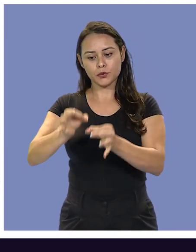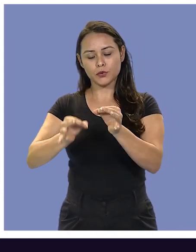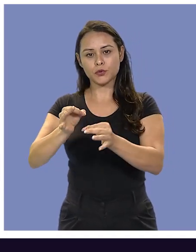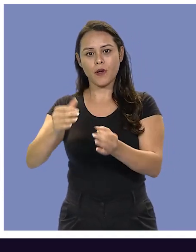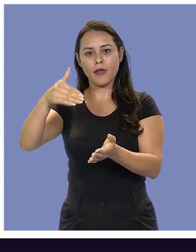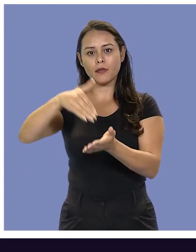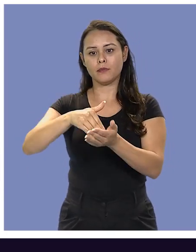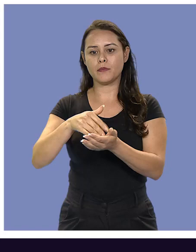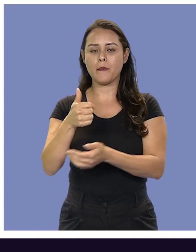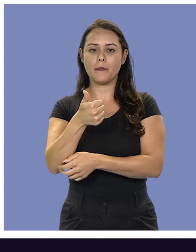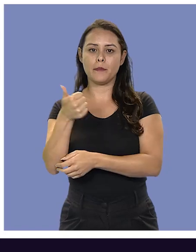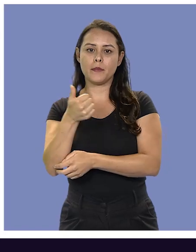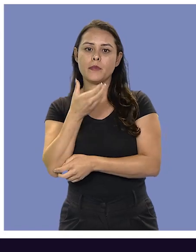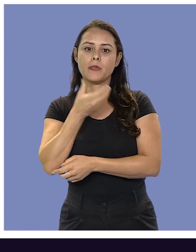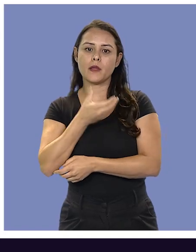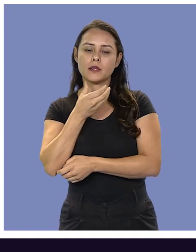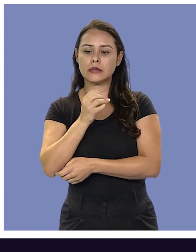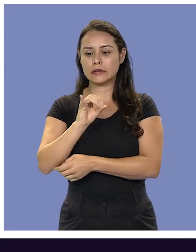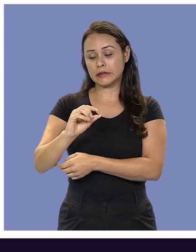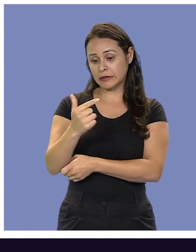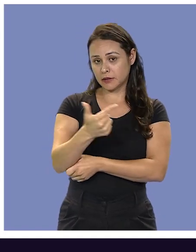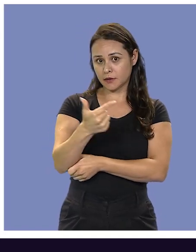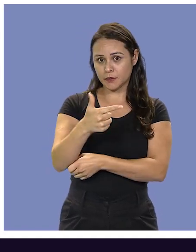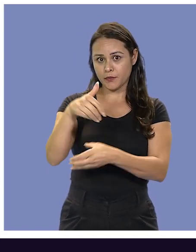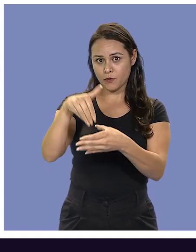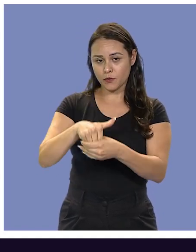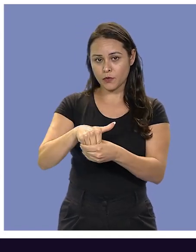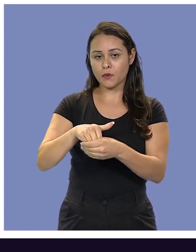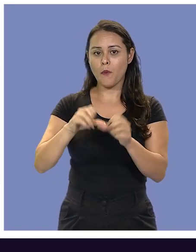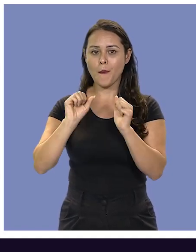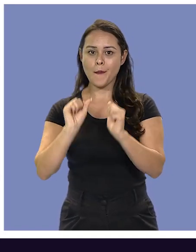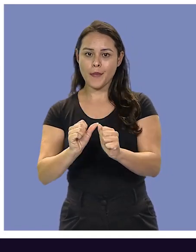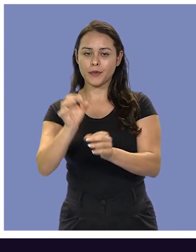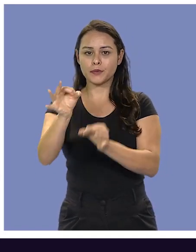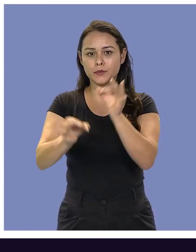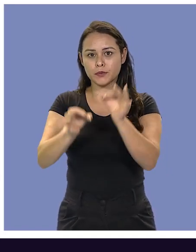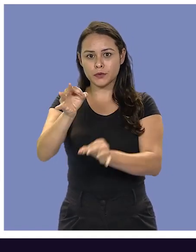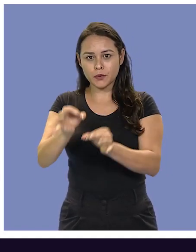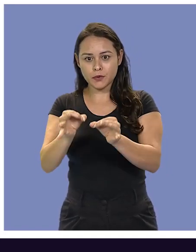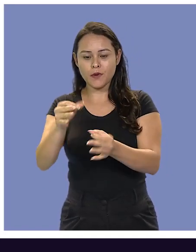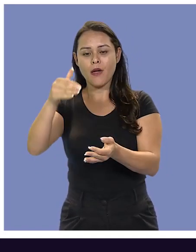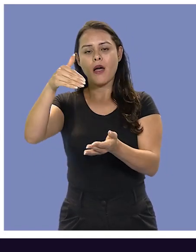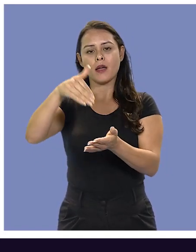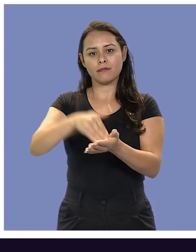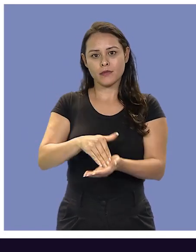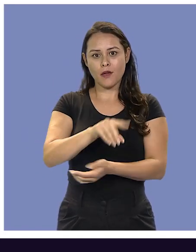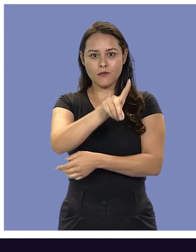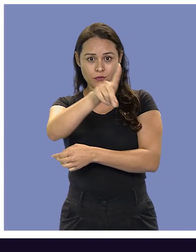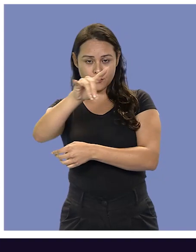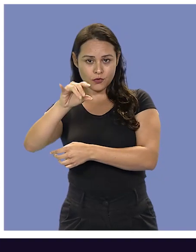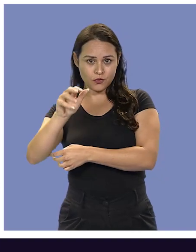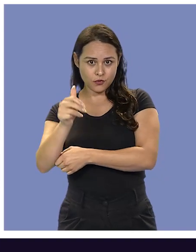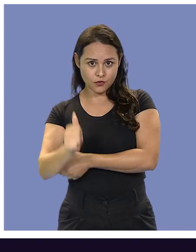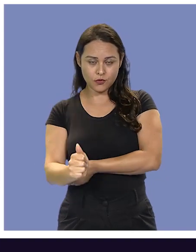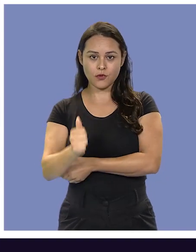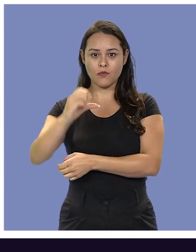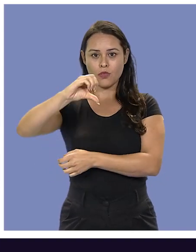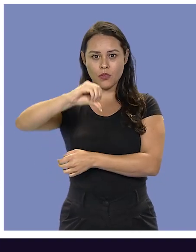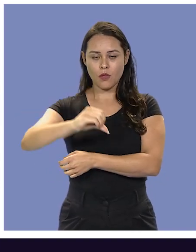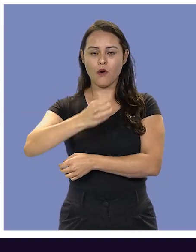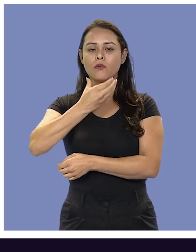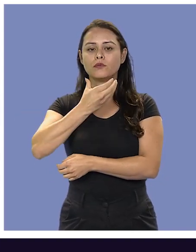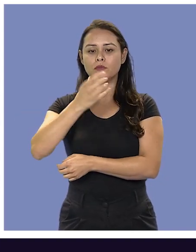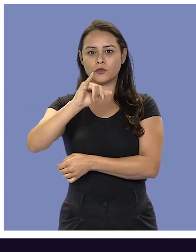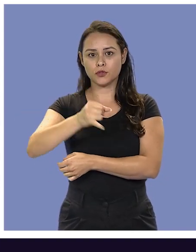justificar até o dia 1º de dezembro. Quem não votou no segundo turno, pode justificar a ausência nas urnas até o dia